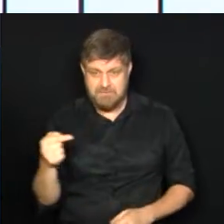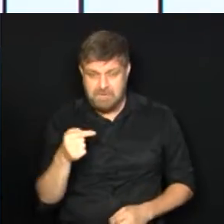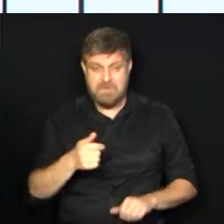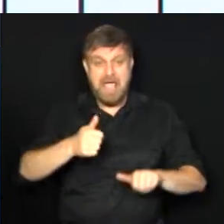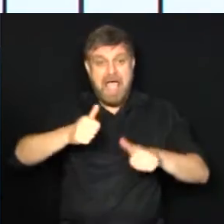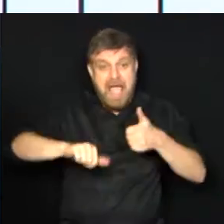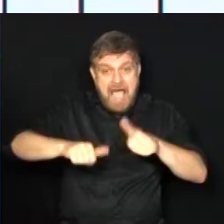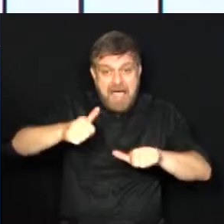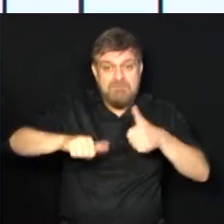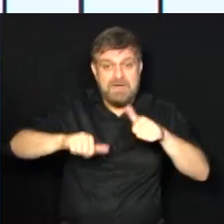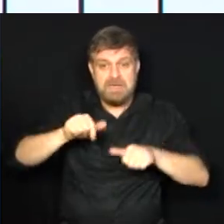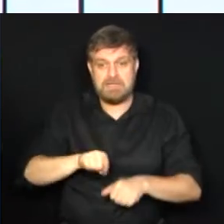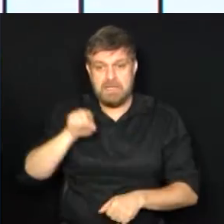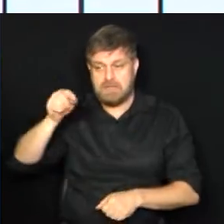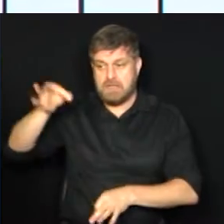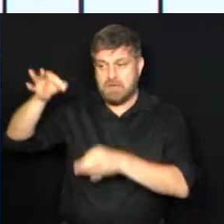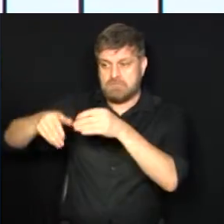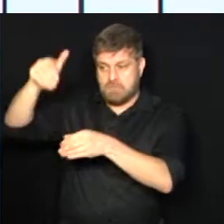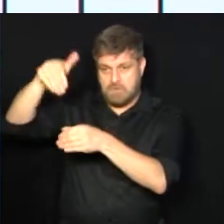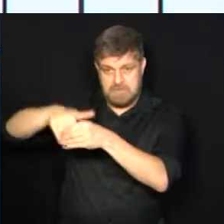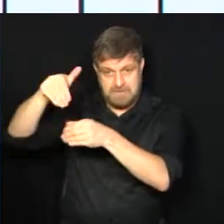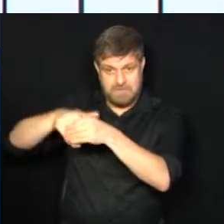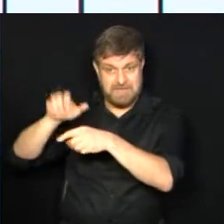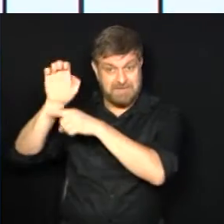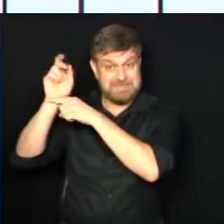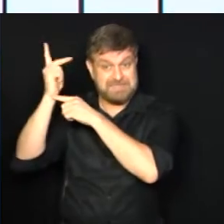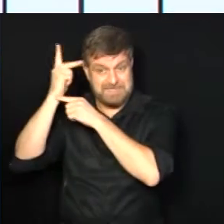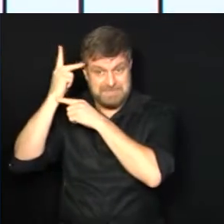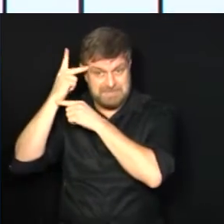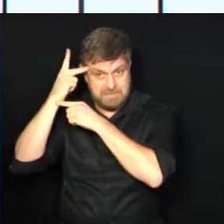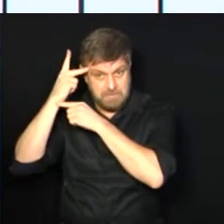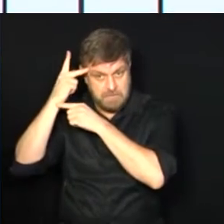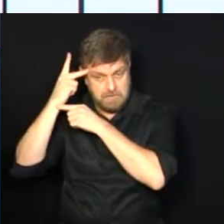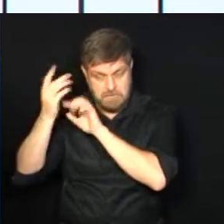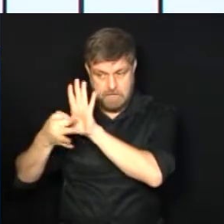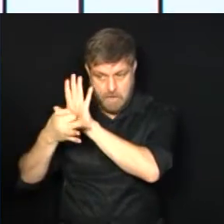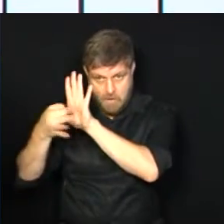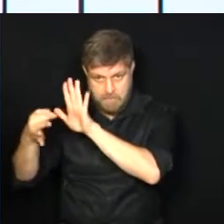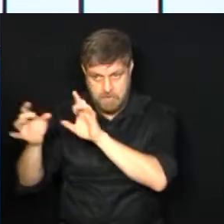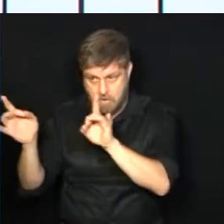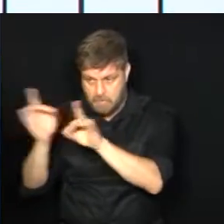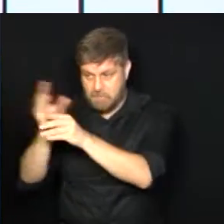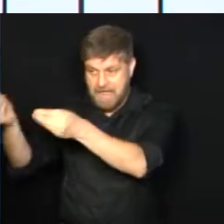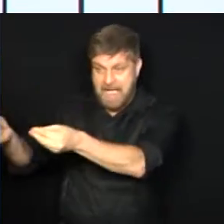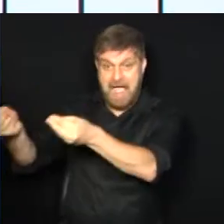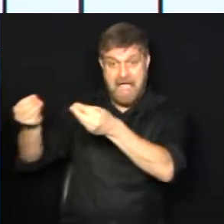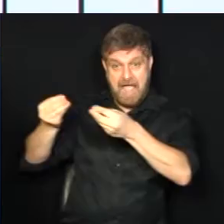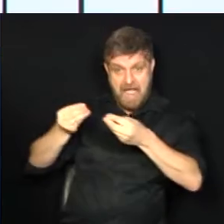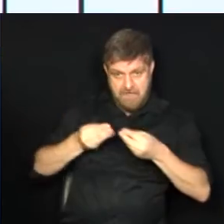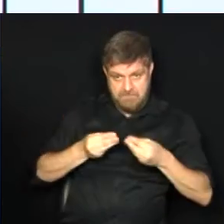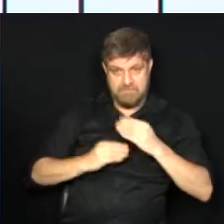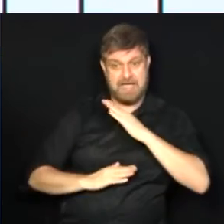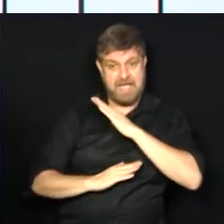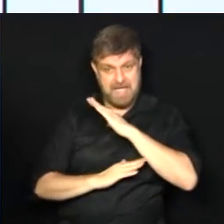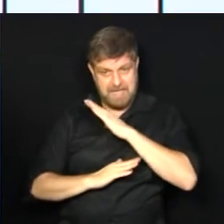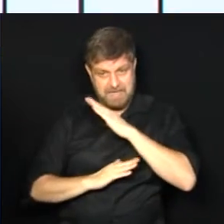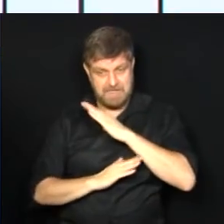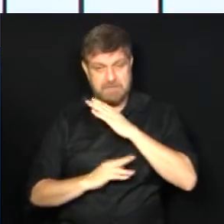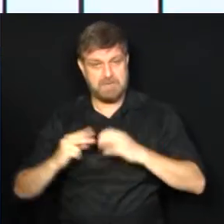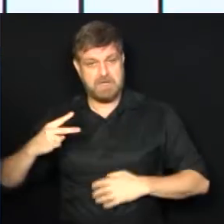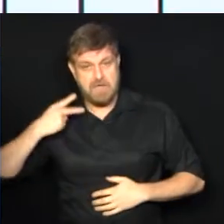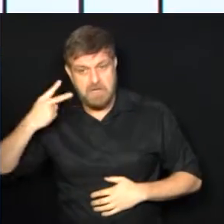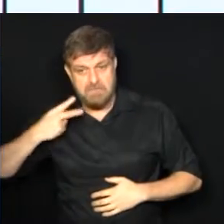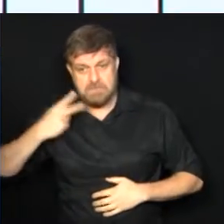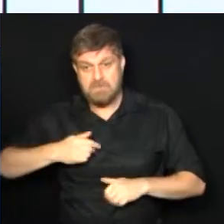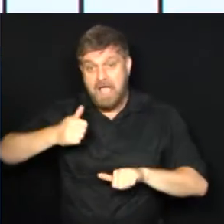analisadas pelo Tribunal de Contas do Estado de São Paulo e depois voltam para o Legislativo que